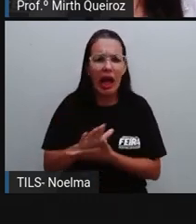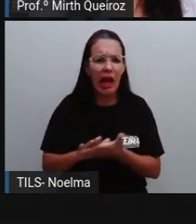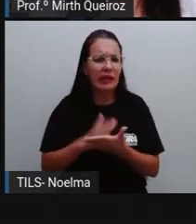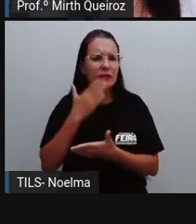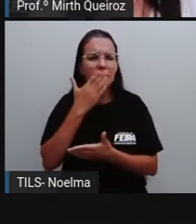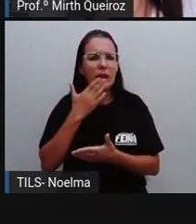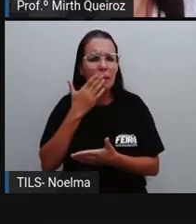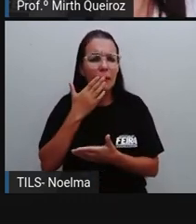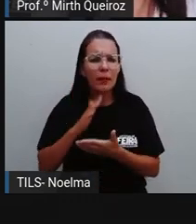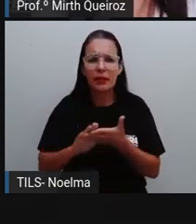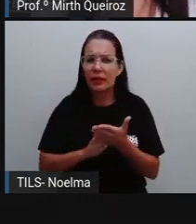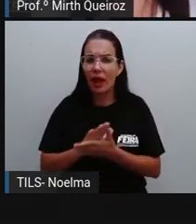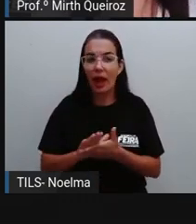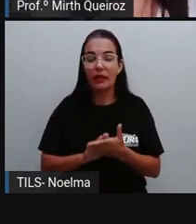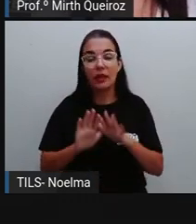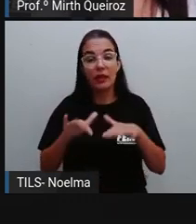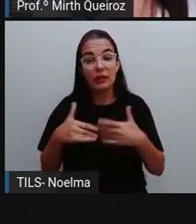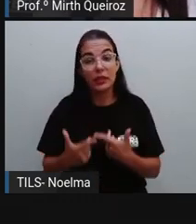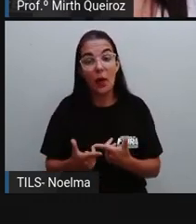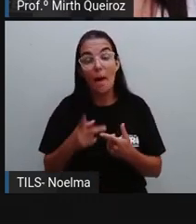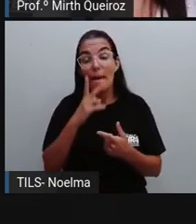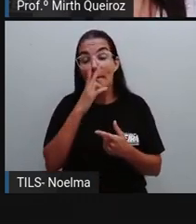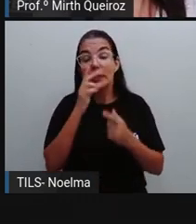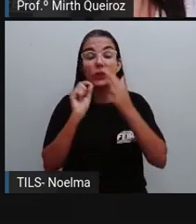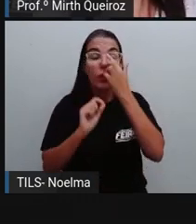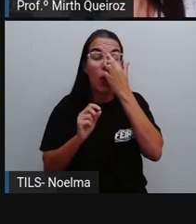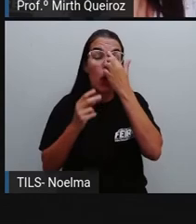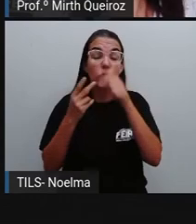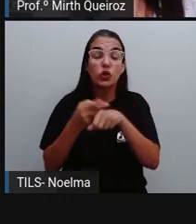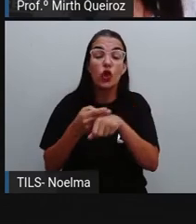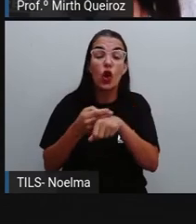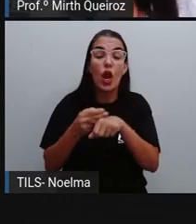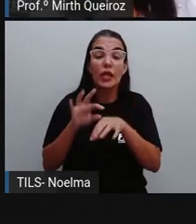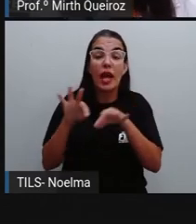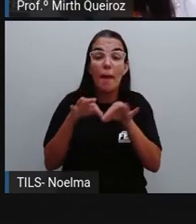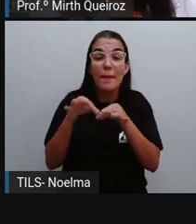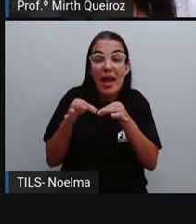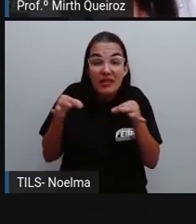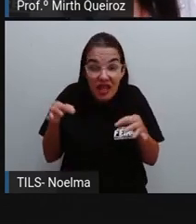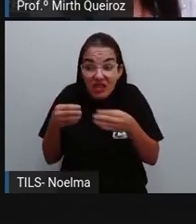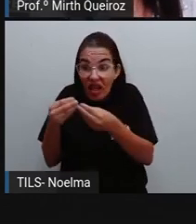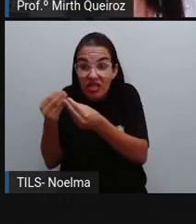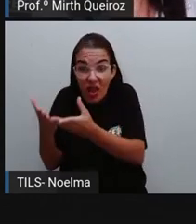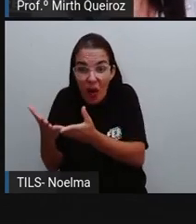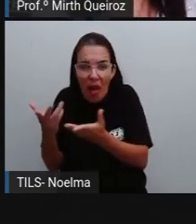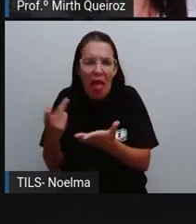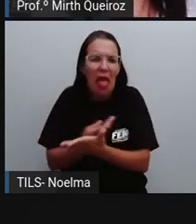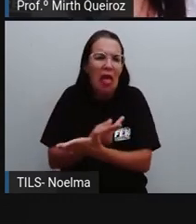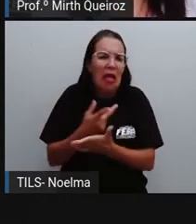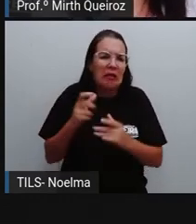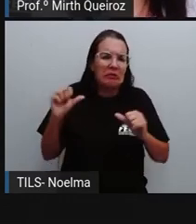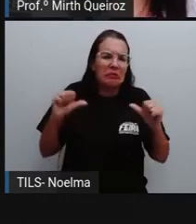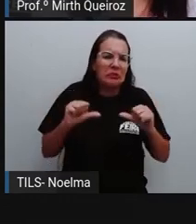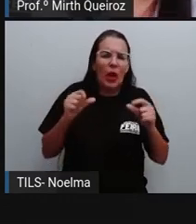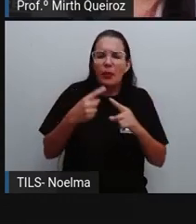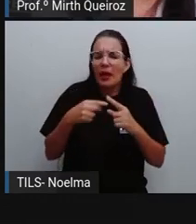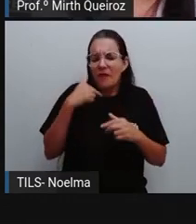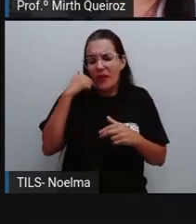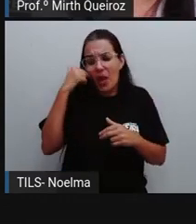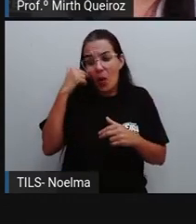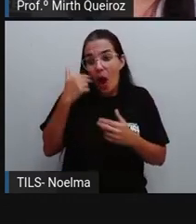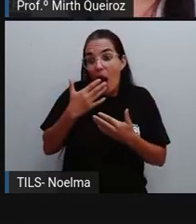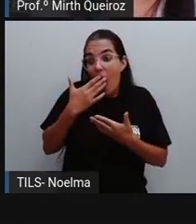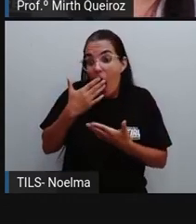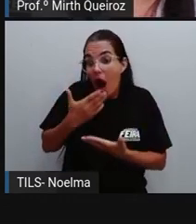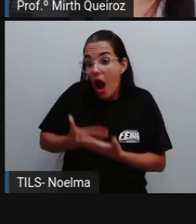algo negativo uma vez que esses chocolates iam servir de presente para seus familiares e ela se sentiu envergonhada ao